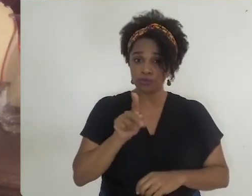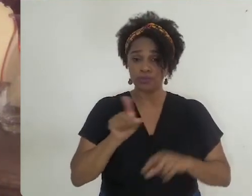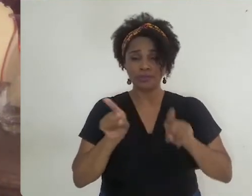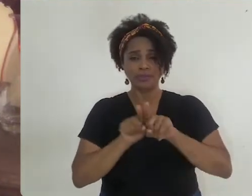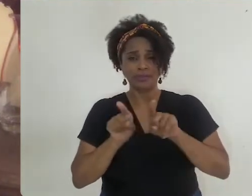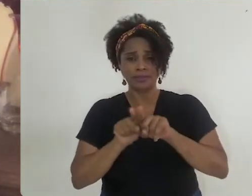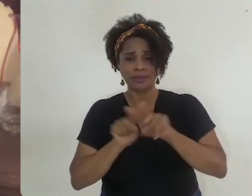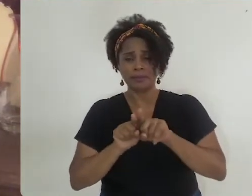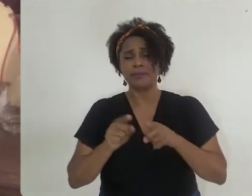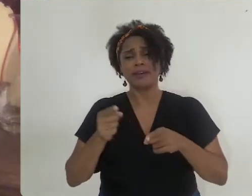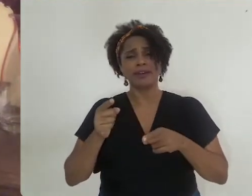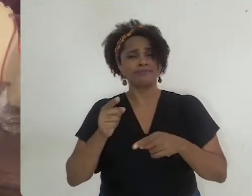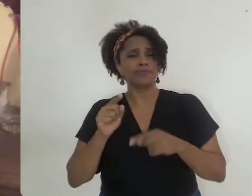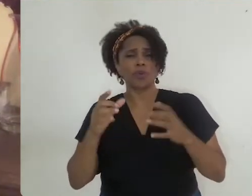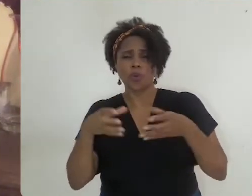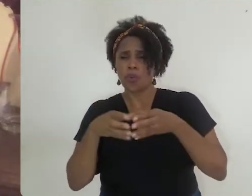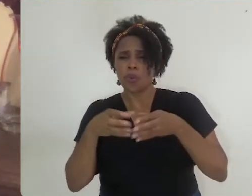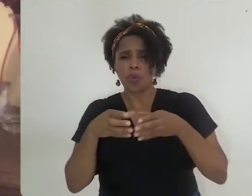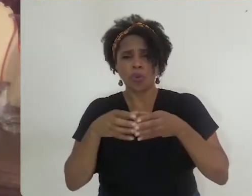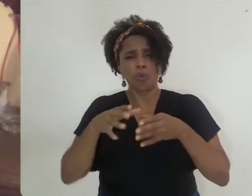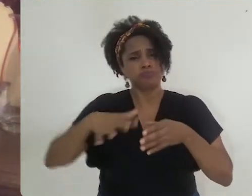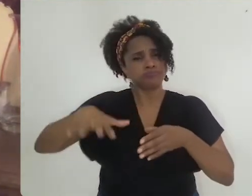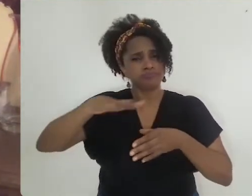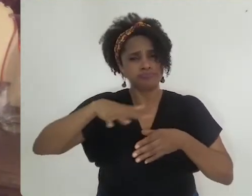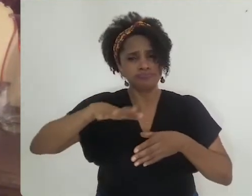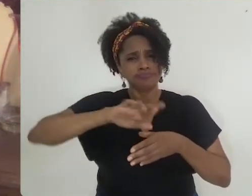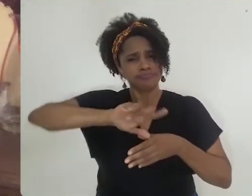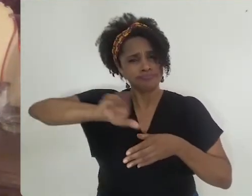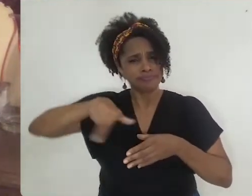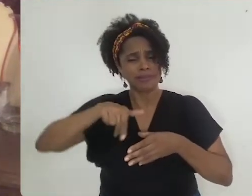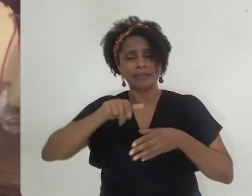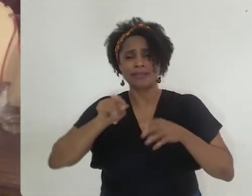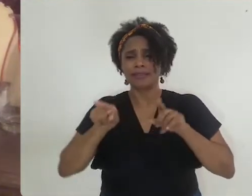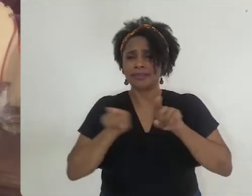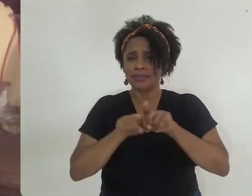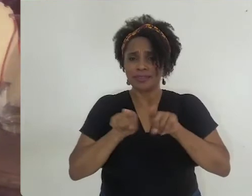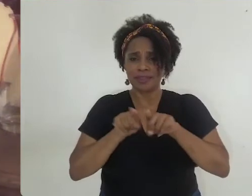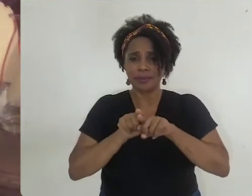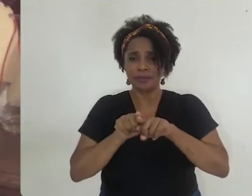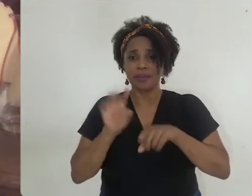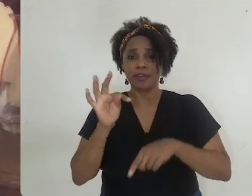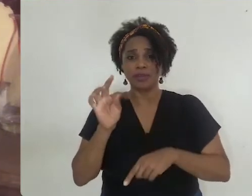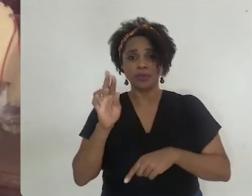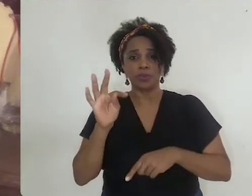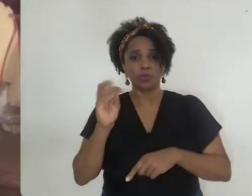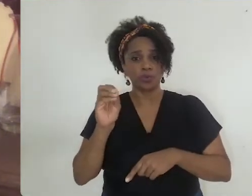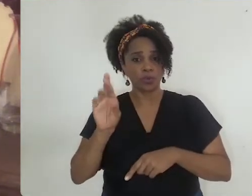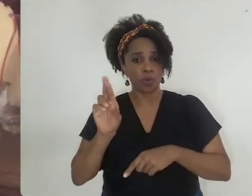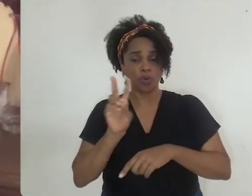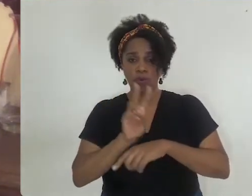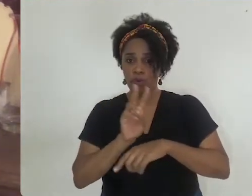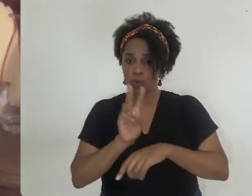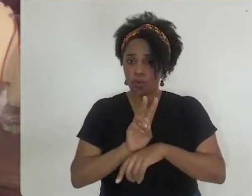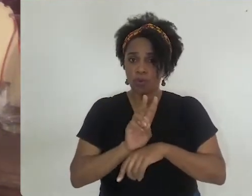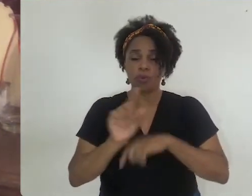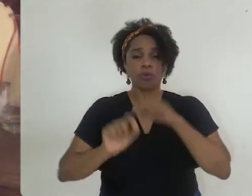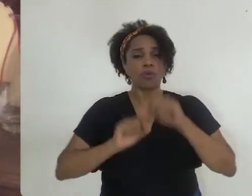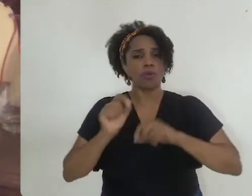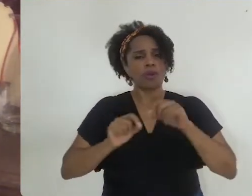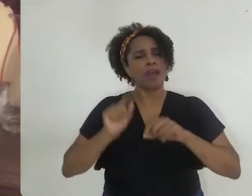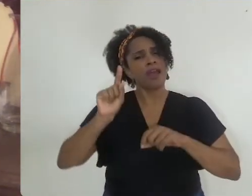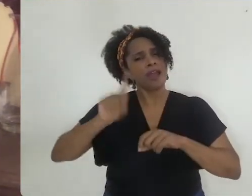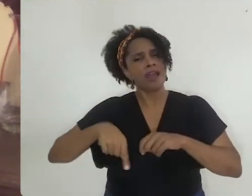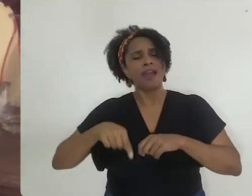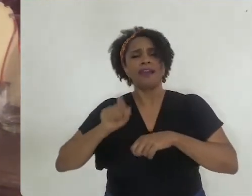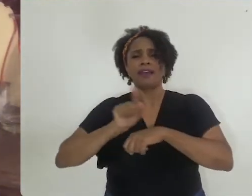coordenador de tutoria e equipe multidisciplinar e tutor, em caráter temporário, para os cursos de graduação e